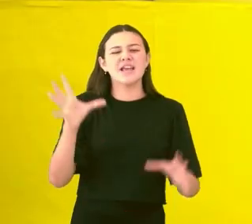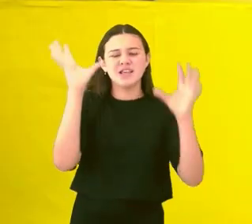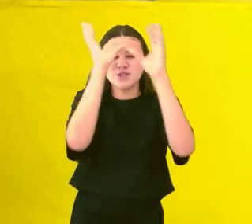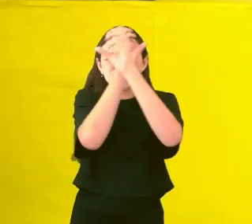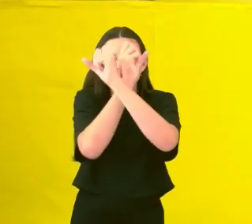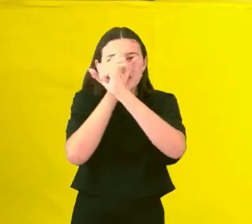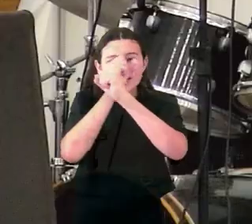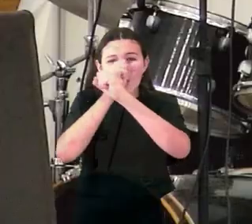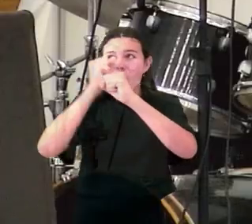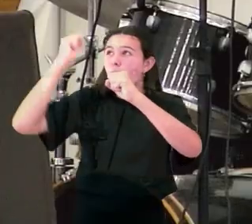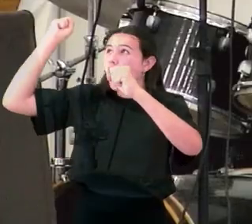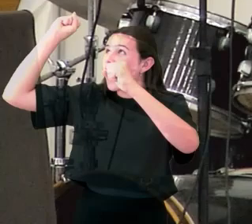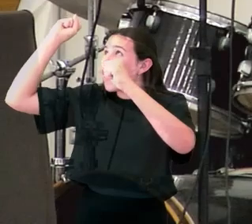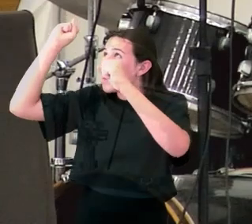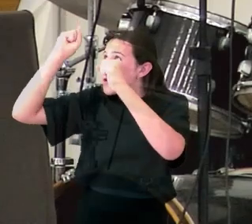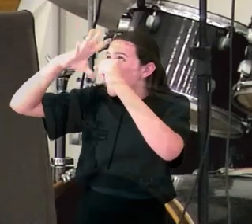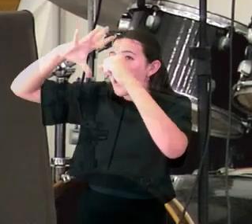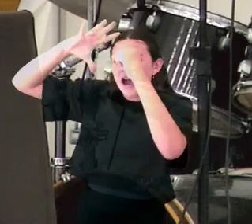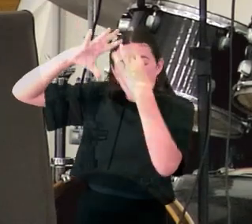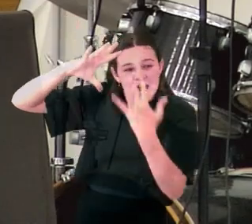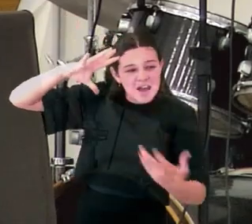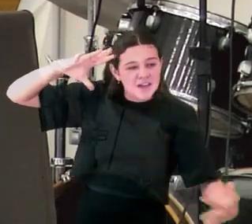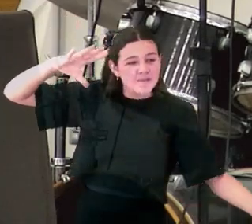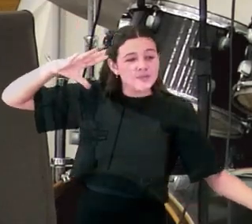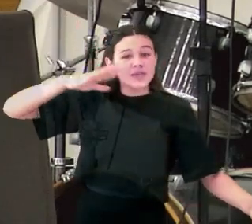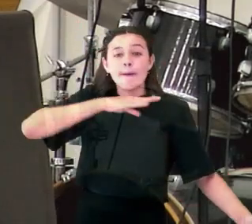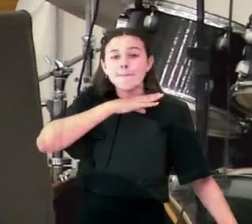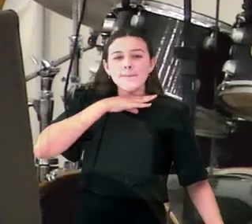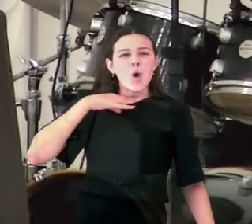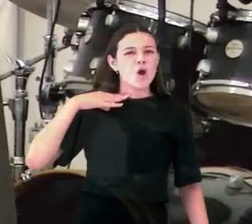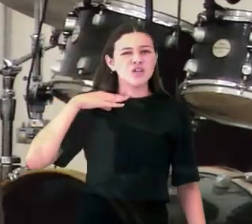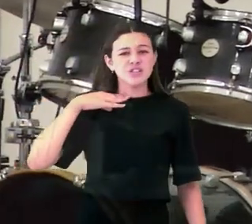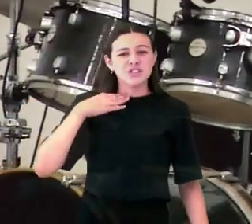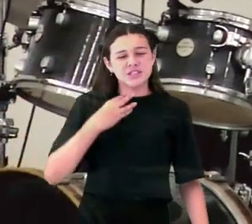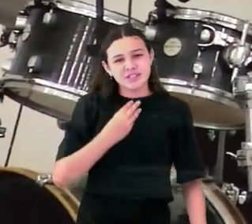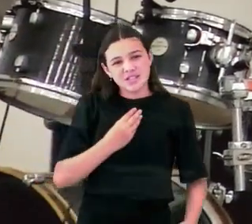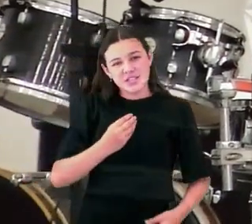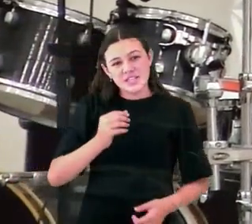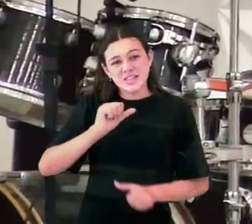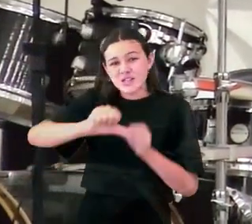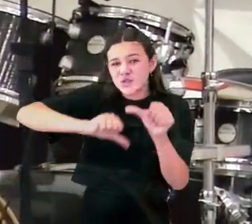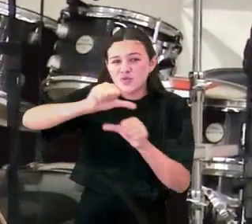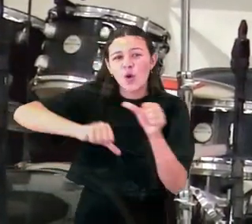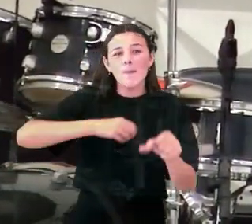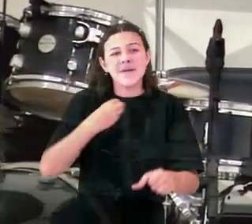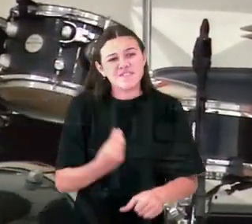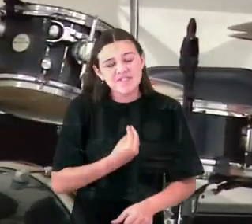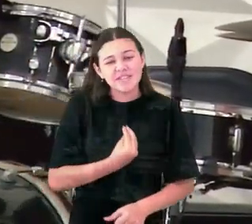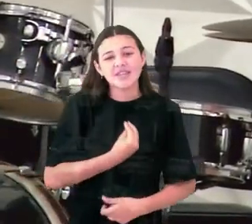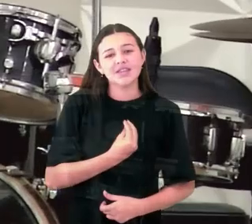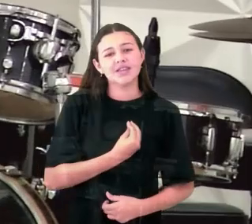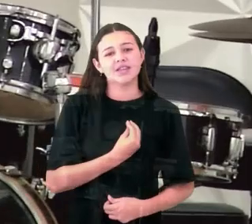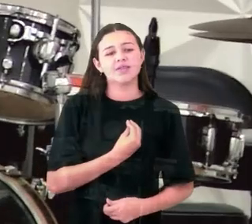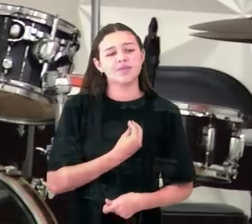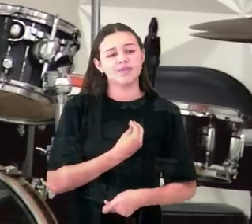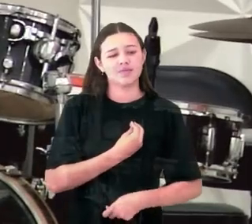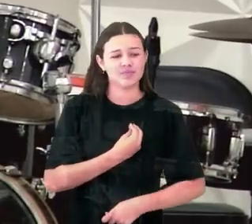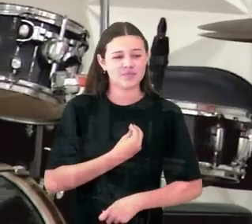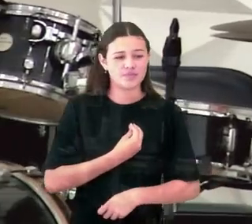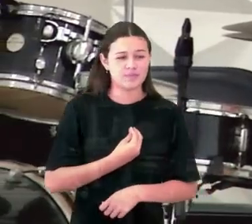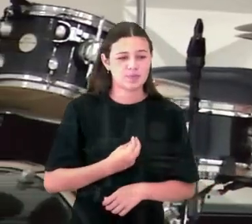vazio em significado, em sentido para viver. É tão precioso perceber isso. E aqui me permitam lembrar